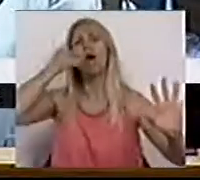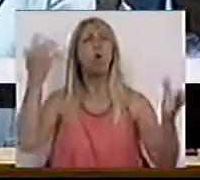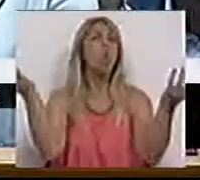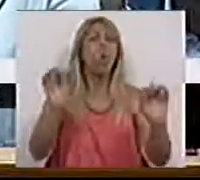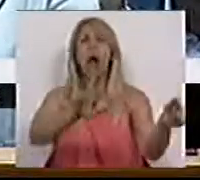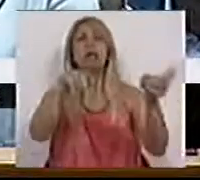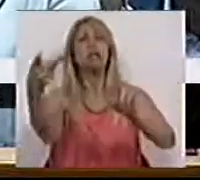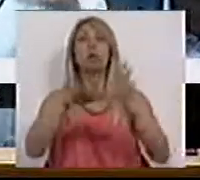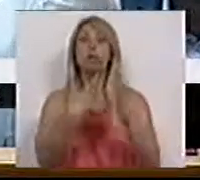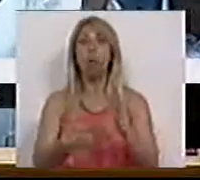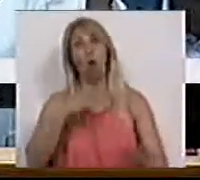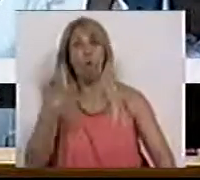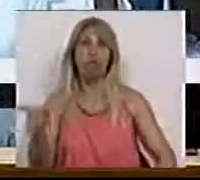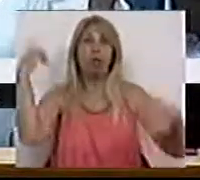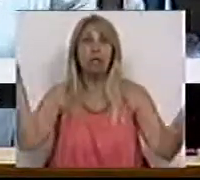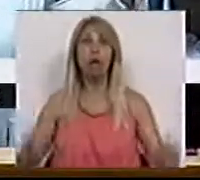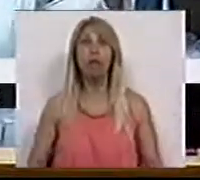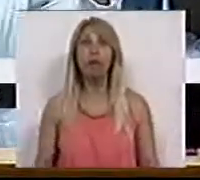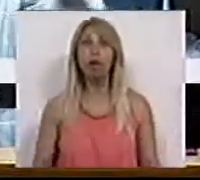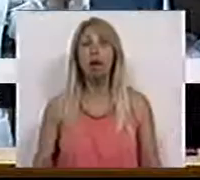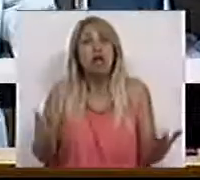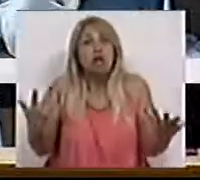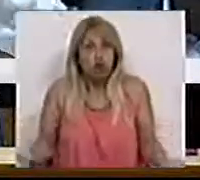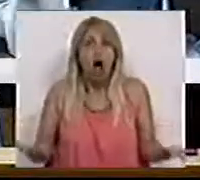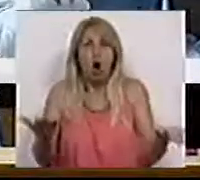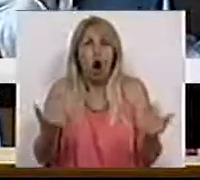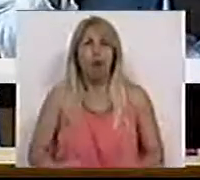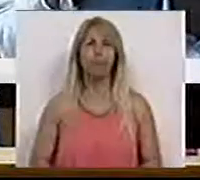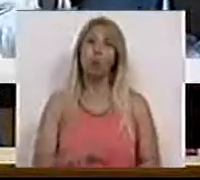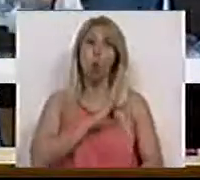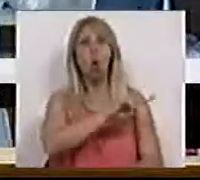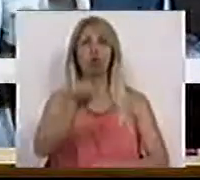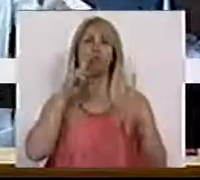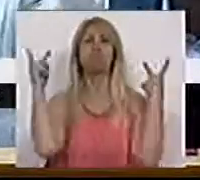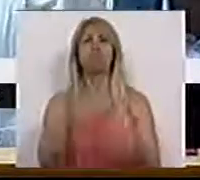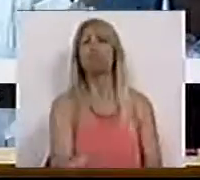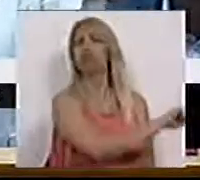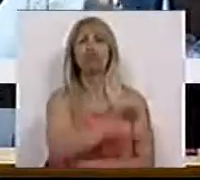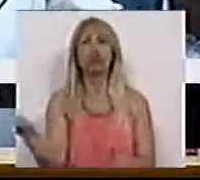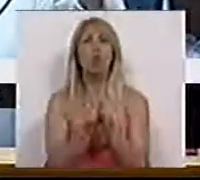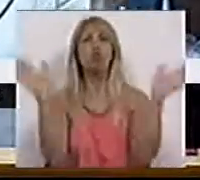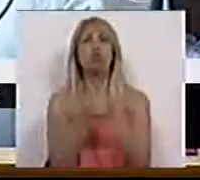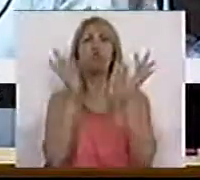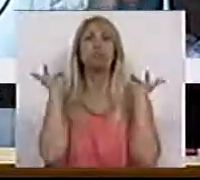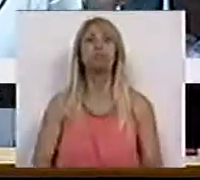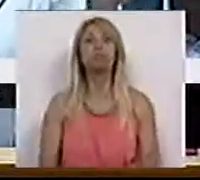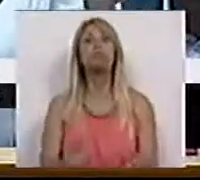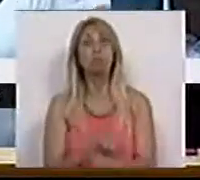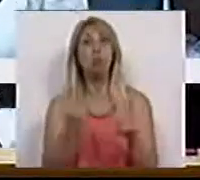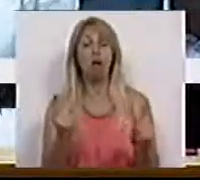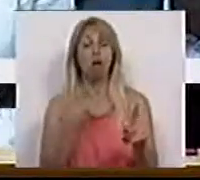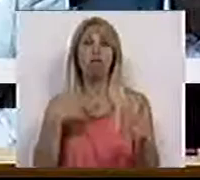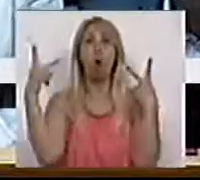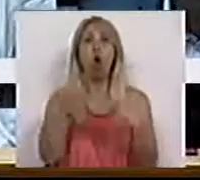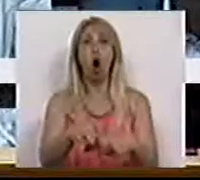Era o que faltava também. Já agora, os senhores cortavam em toda a linha, porque vão cortar nos suplementos,